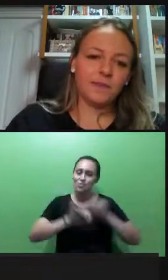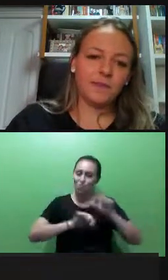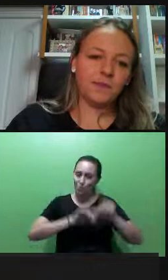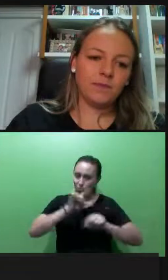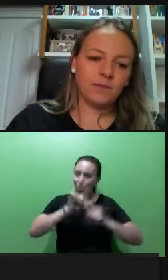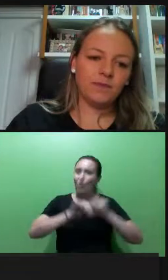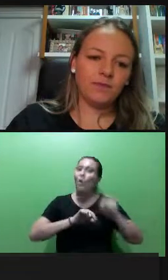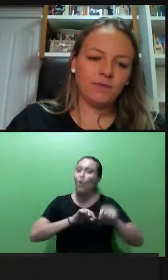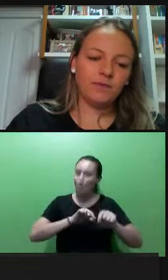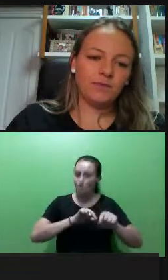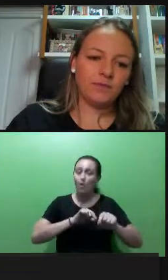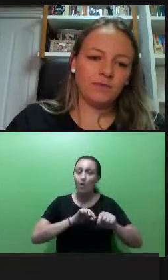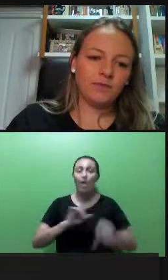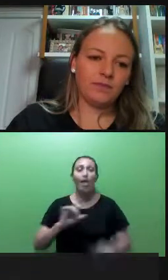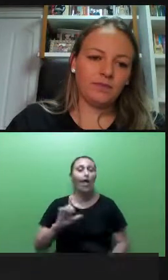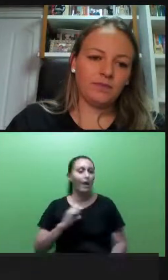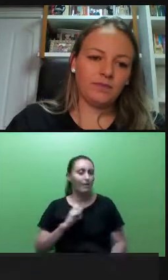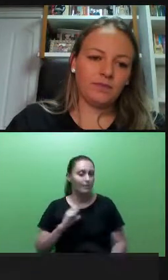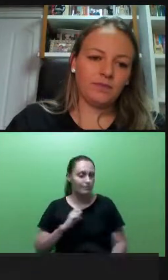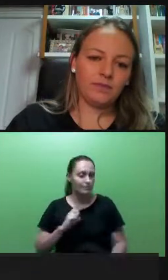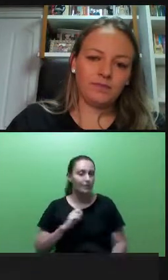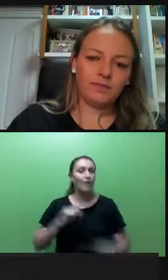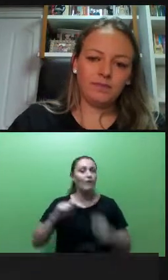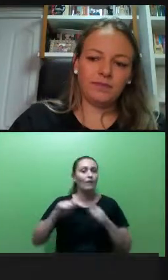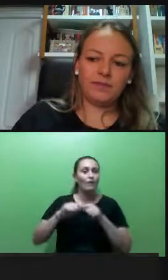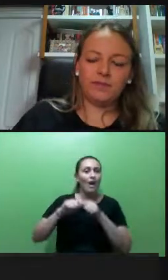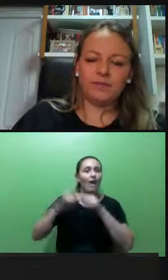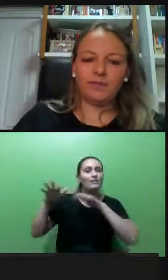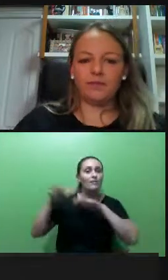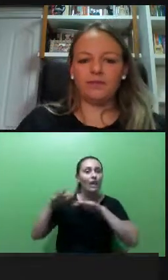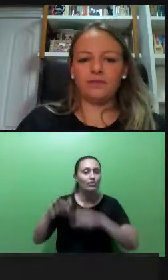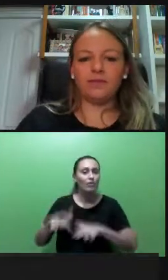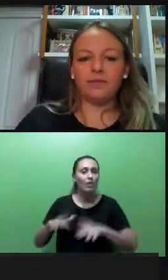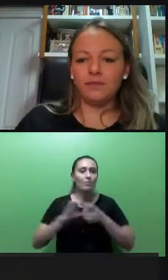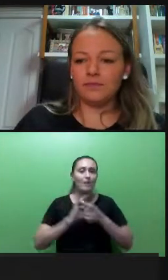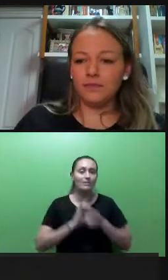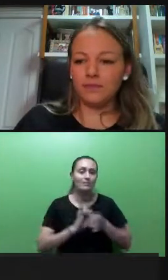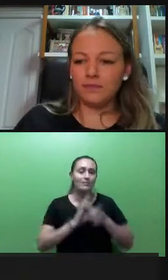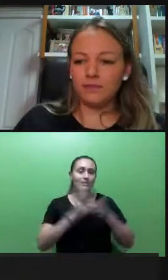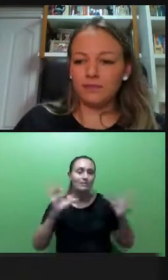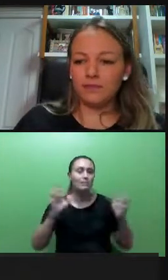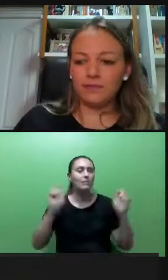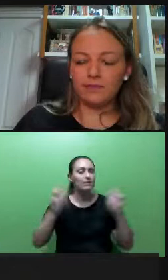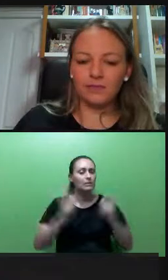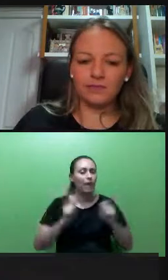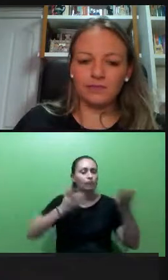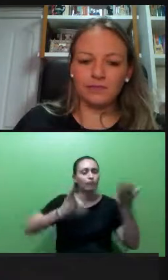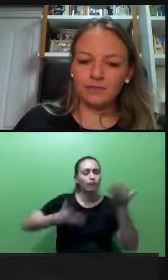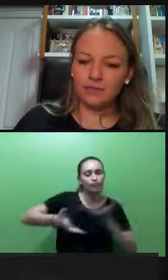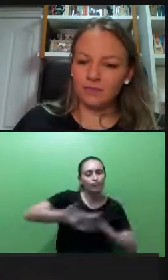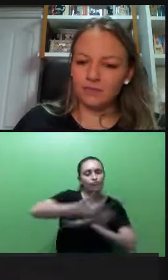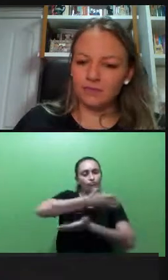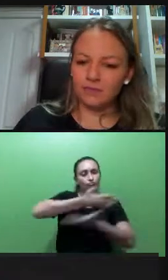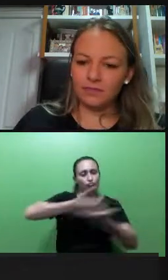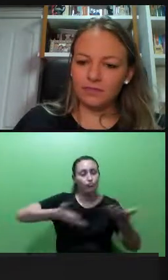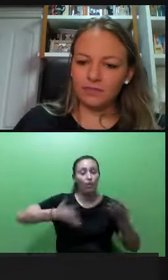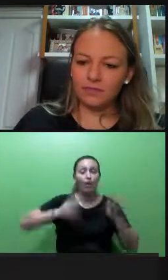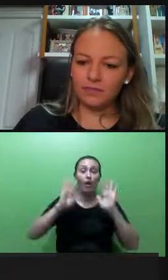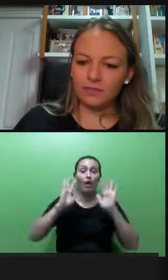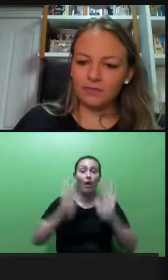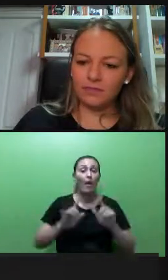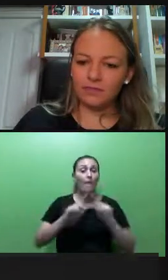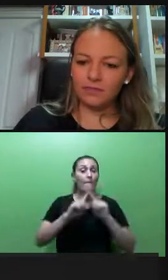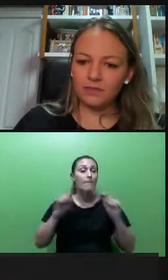a gente tem as ações abertas, participa quem quer, mas há muitas pessoas que precisam ser alcançadas que por livre e espontânea vontade